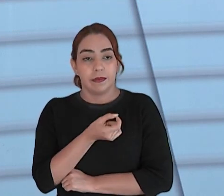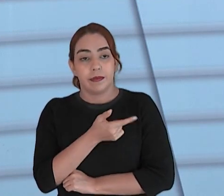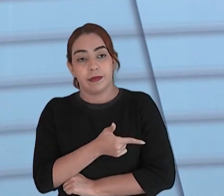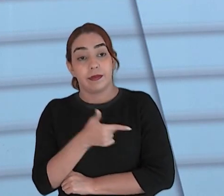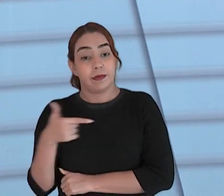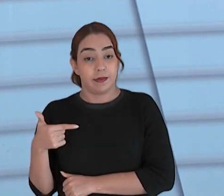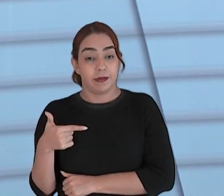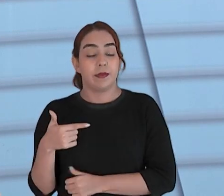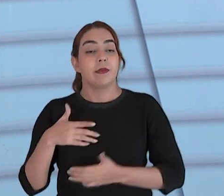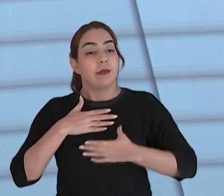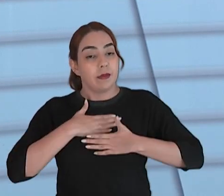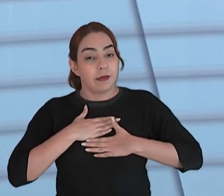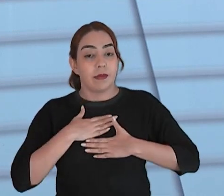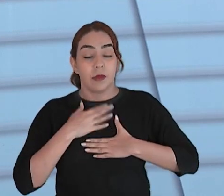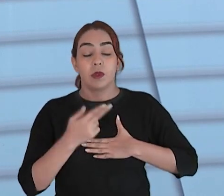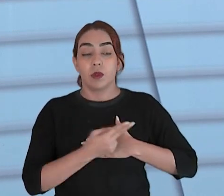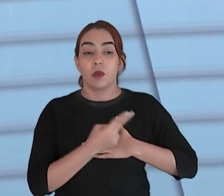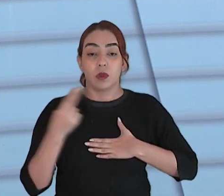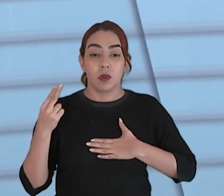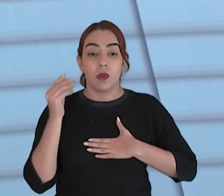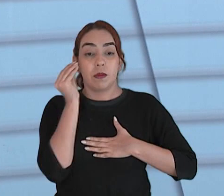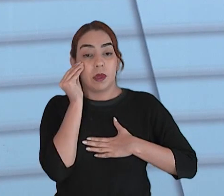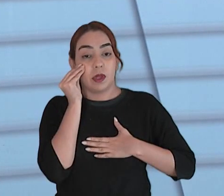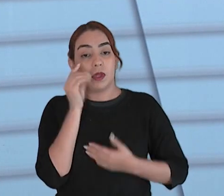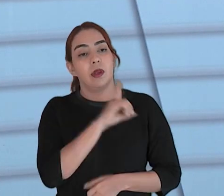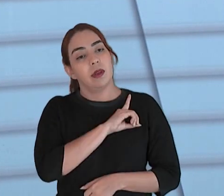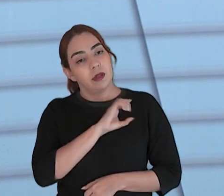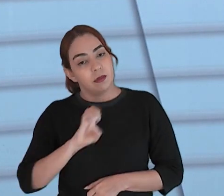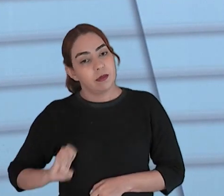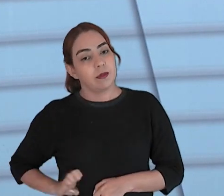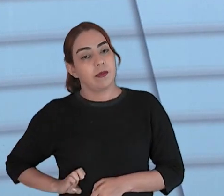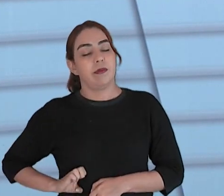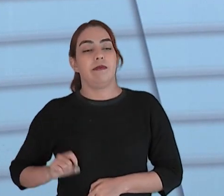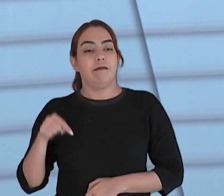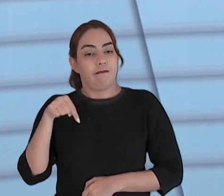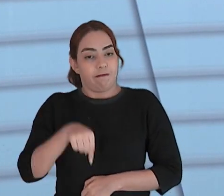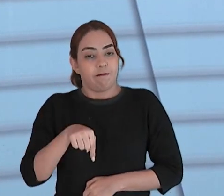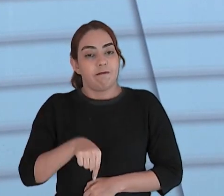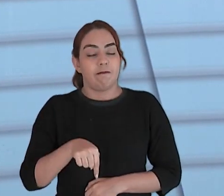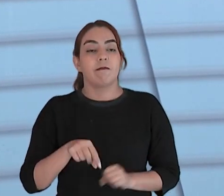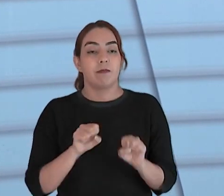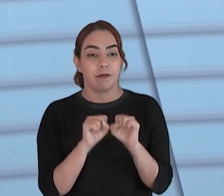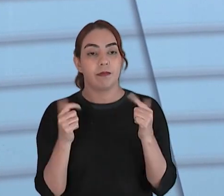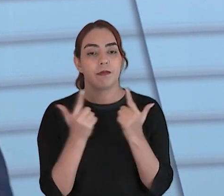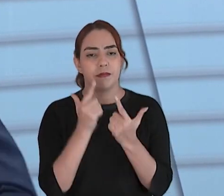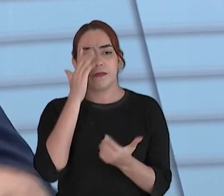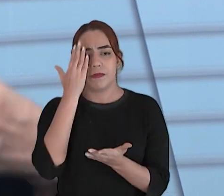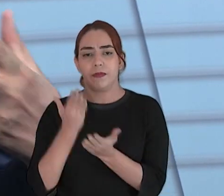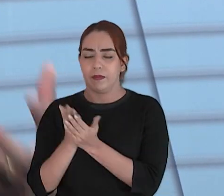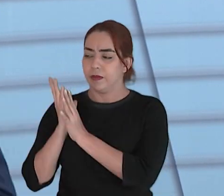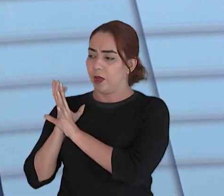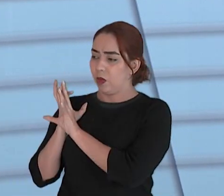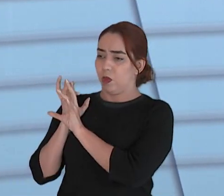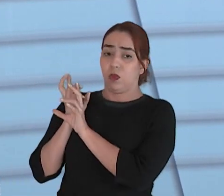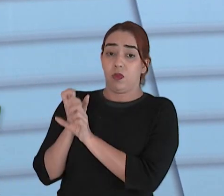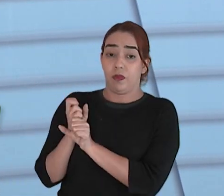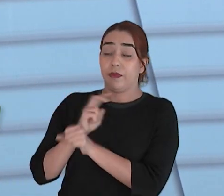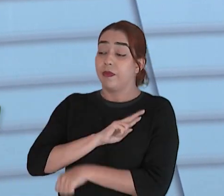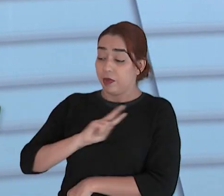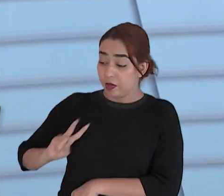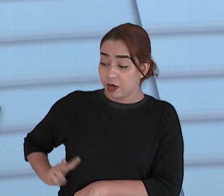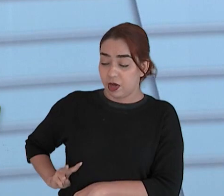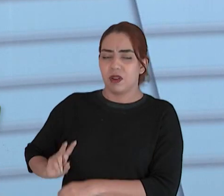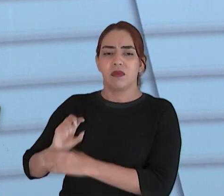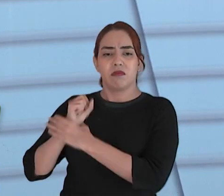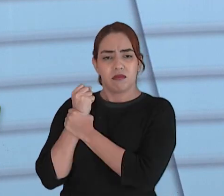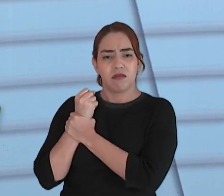para disputar uma vaga aqui na Assembleia, acreditando que o nosso trabalho como vereador estava consolidado